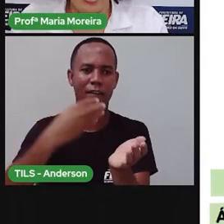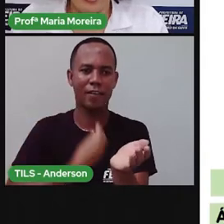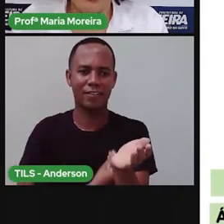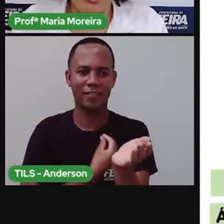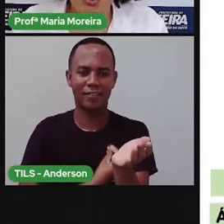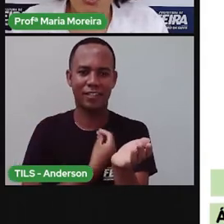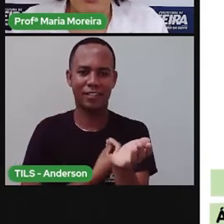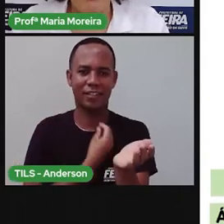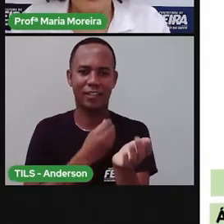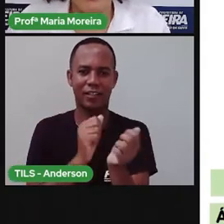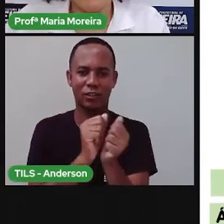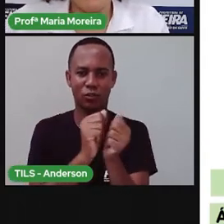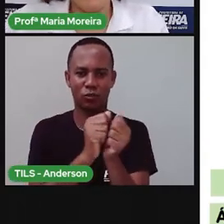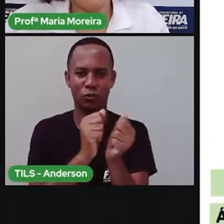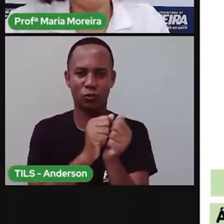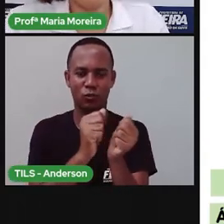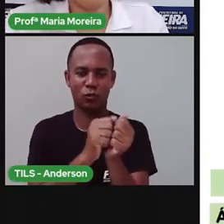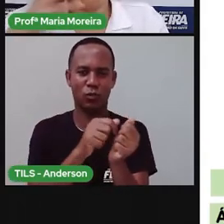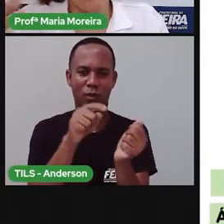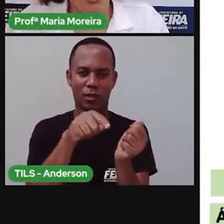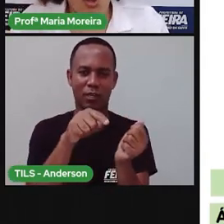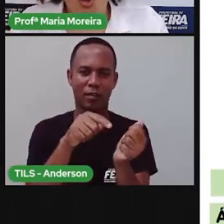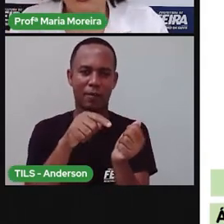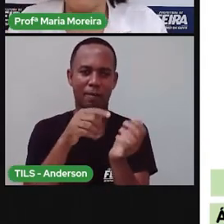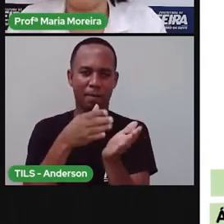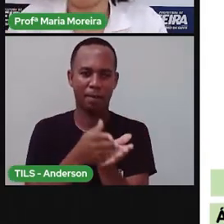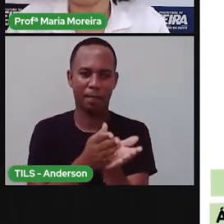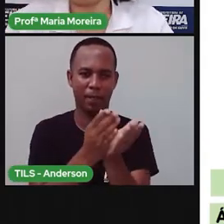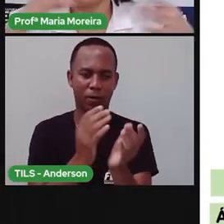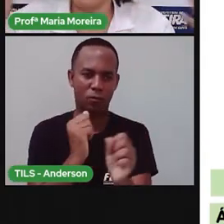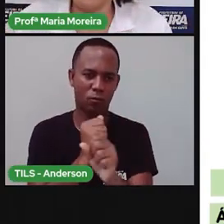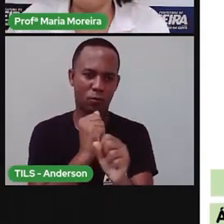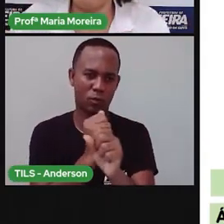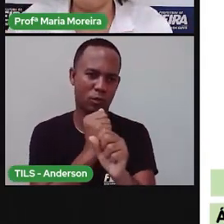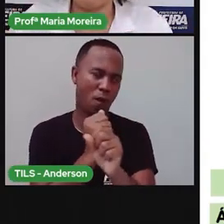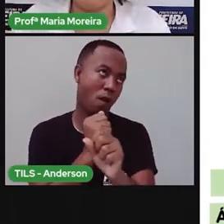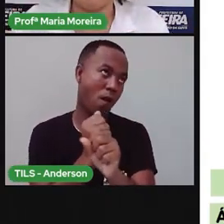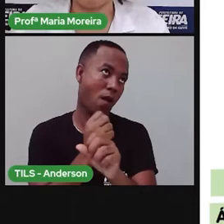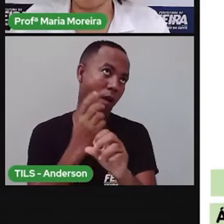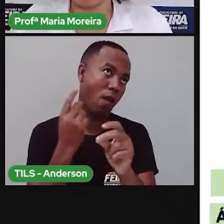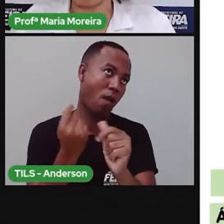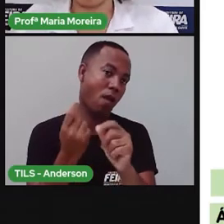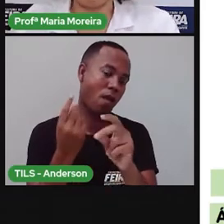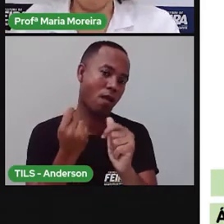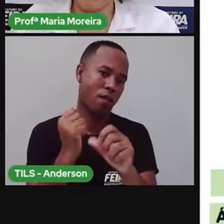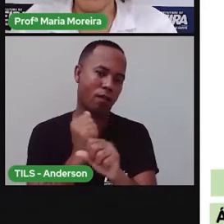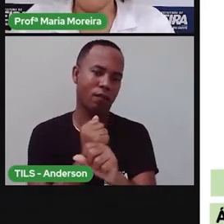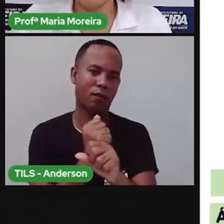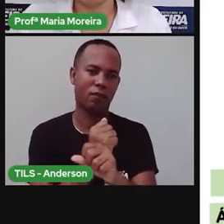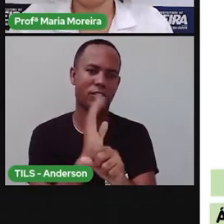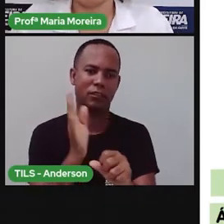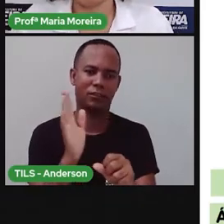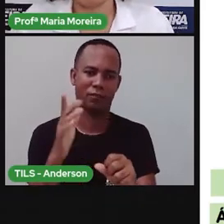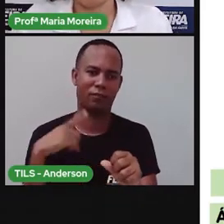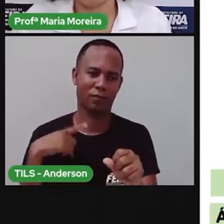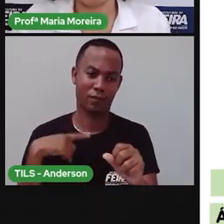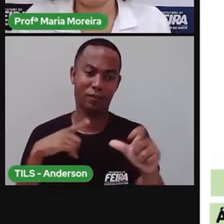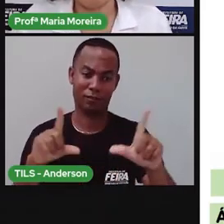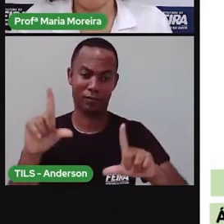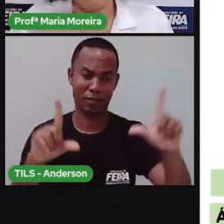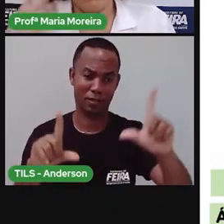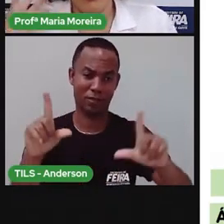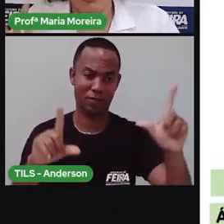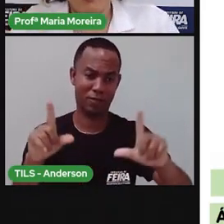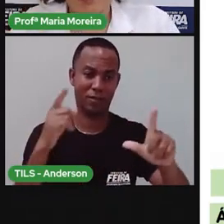né? Nessa arca, desculpa. E aí, Noé constrói, passa anos construindo. Tem um filme aí, Noé. Tem o